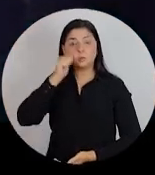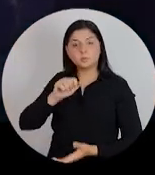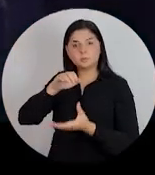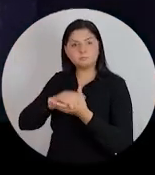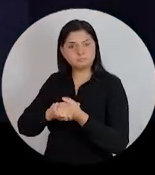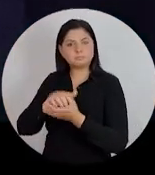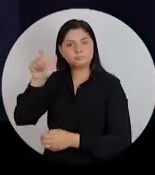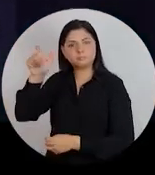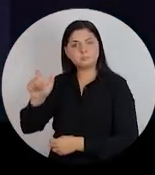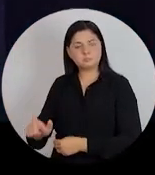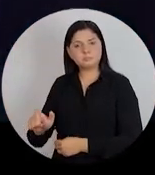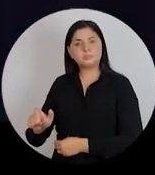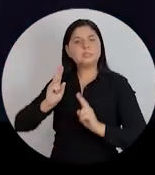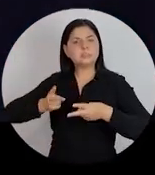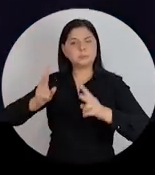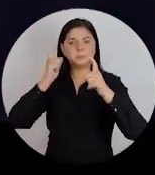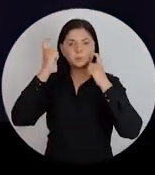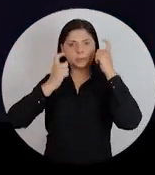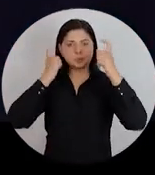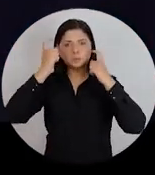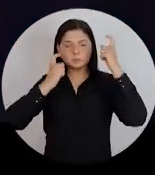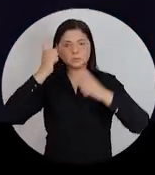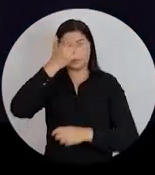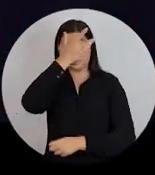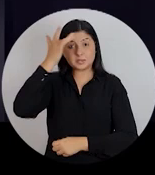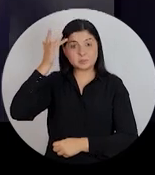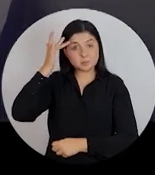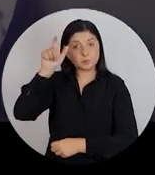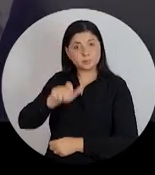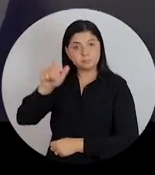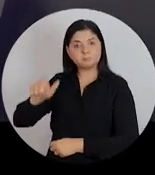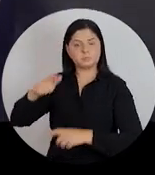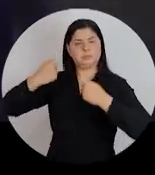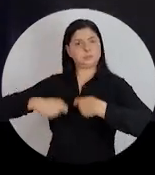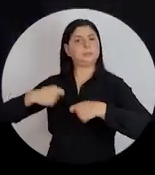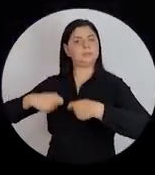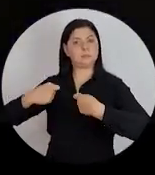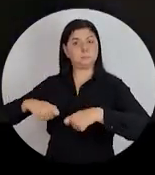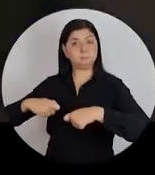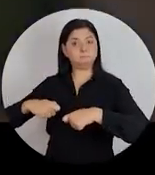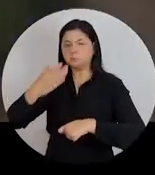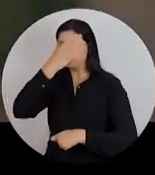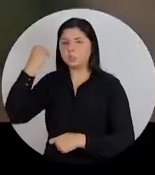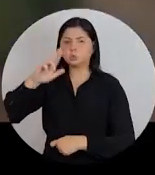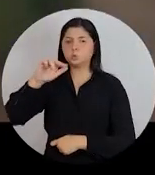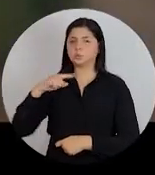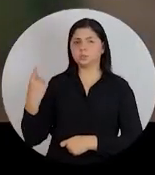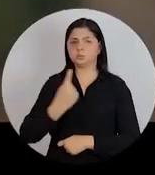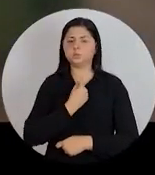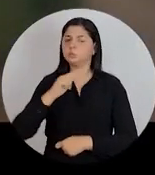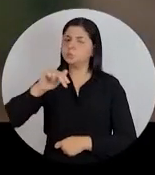Dona Virgínia é uma pessoa que tá sempre aí preocupada com as pessoas, mas precisam mesmo, entende? Ela não esquece da gente,